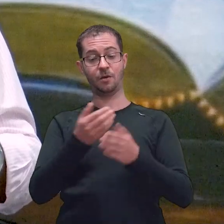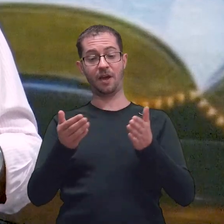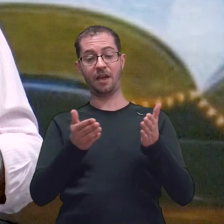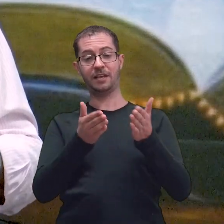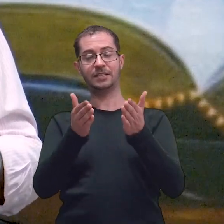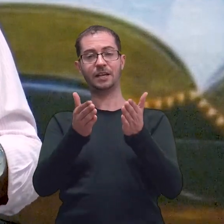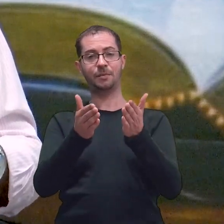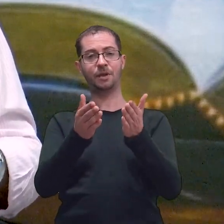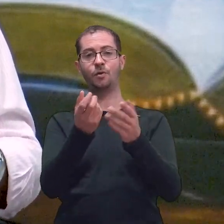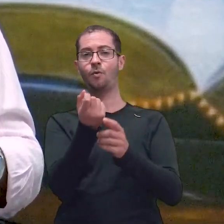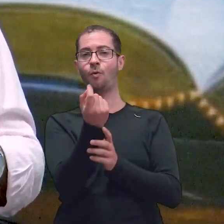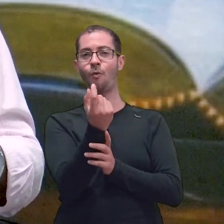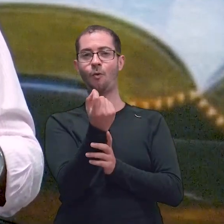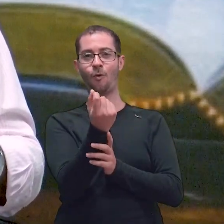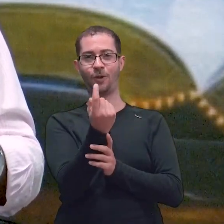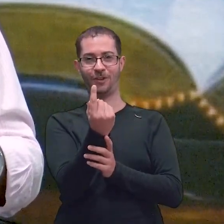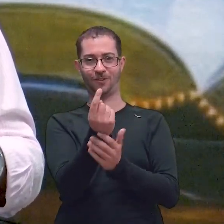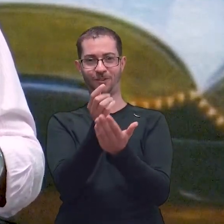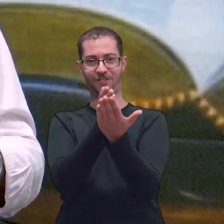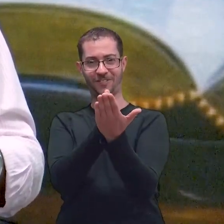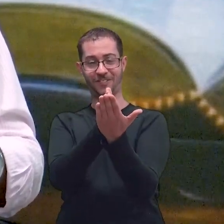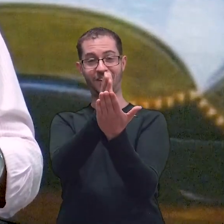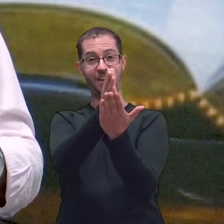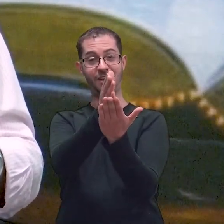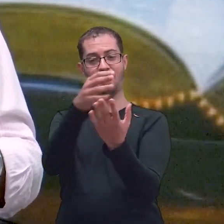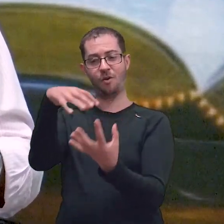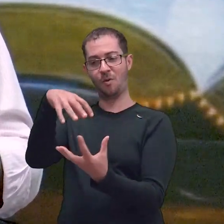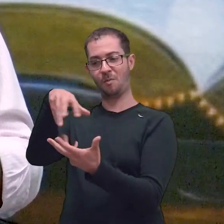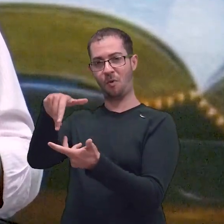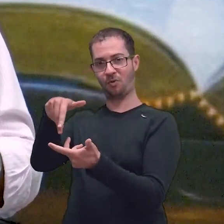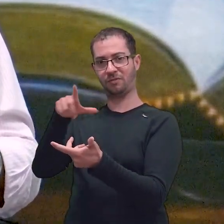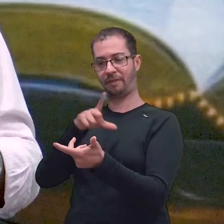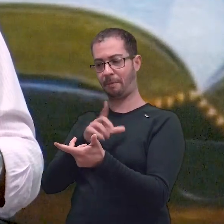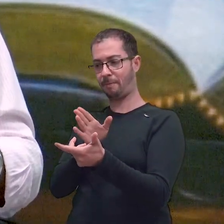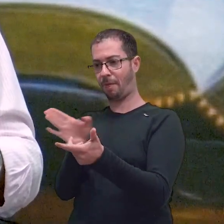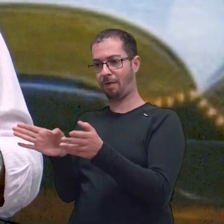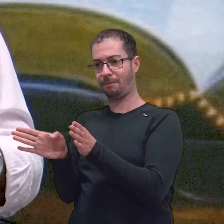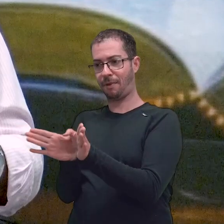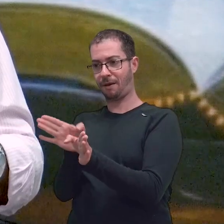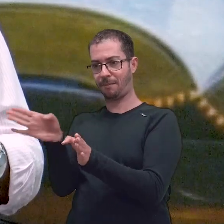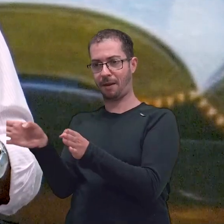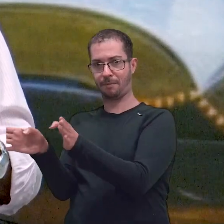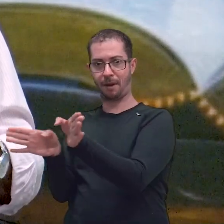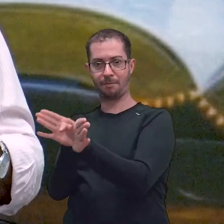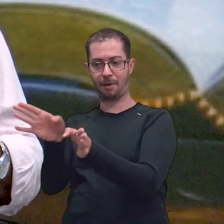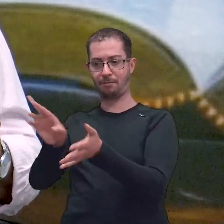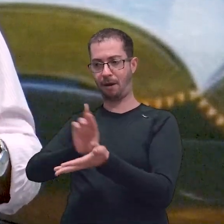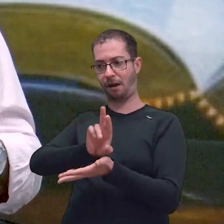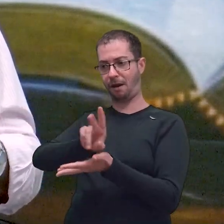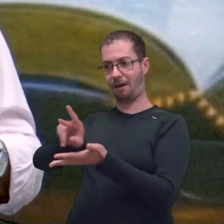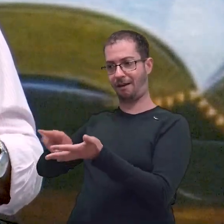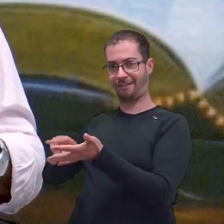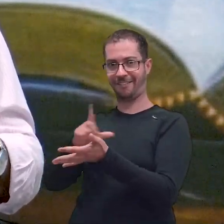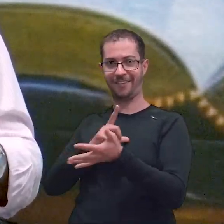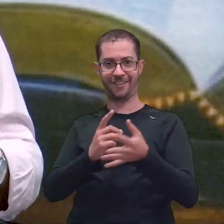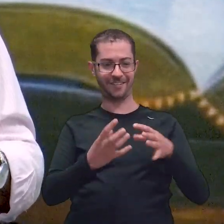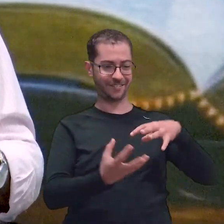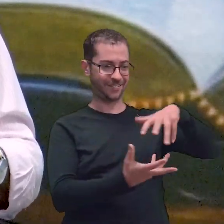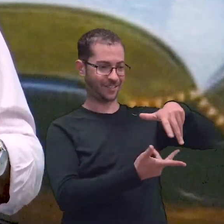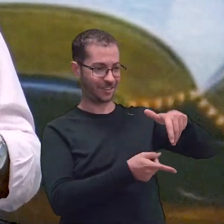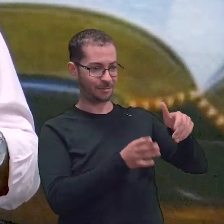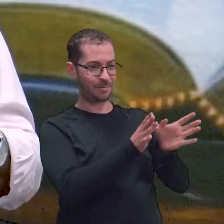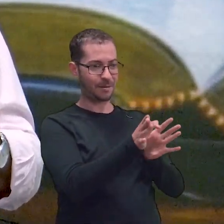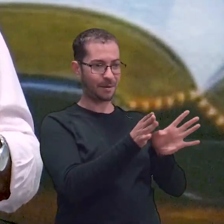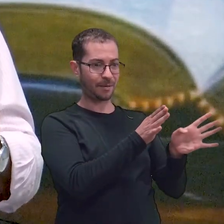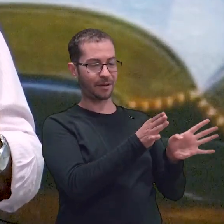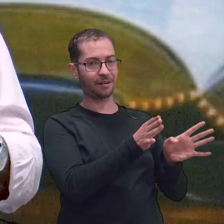é irrepreensível. O caminho do mundo é cheio de problemas, de dificuldades. Mas quando nós estamos em Cristo, mesmo